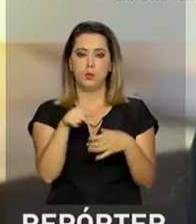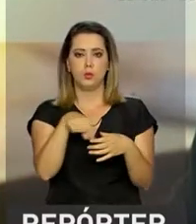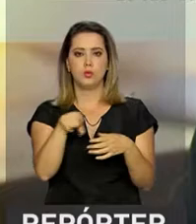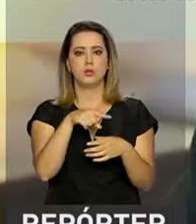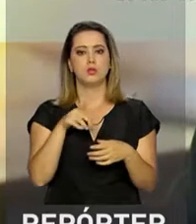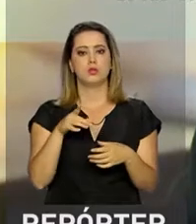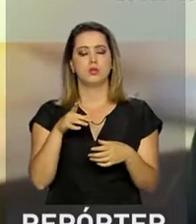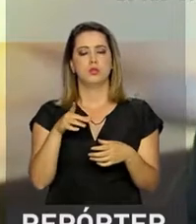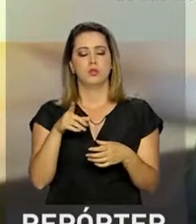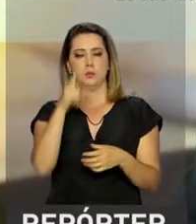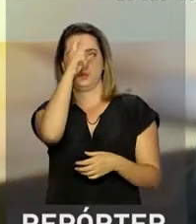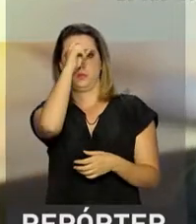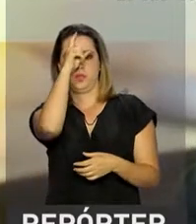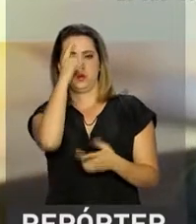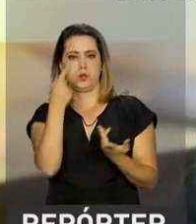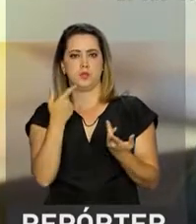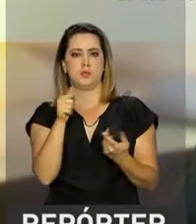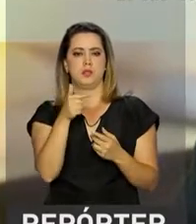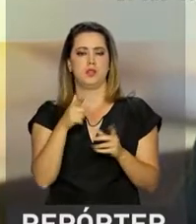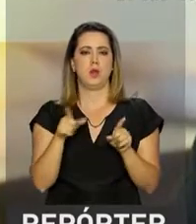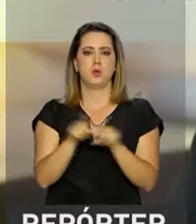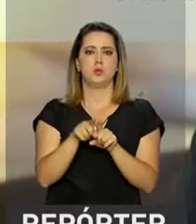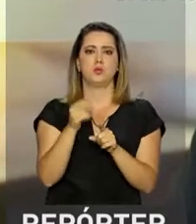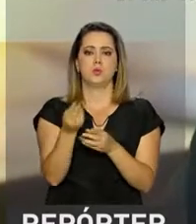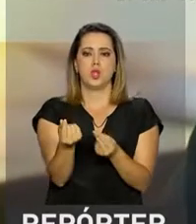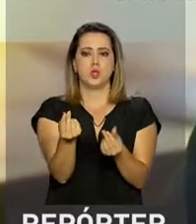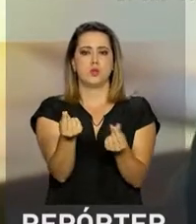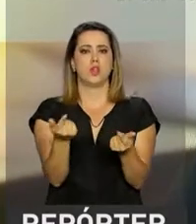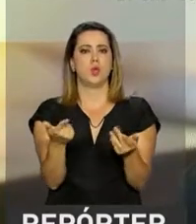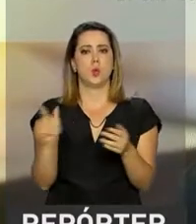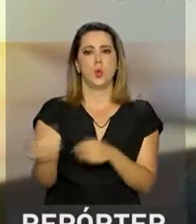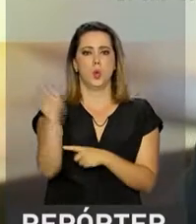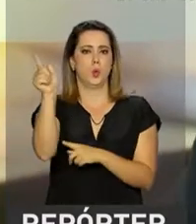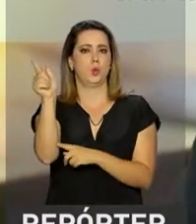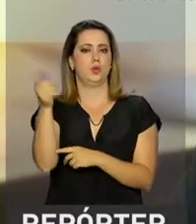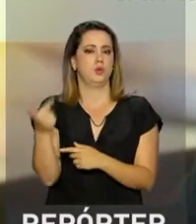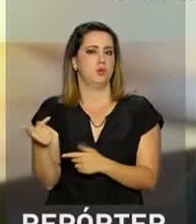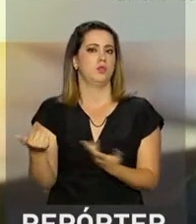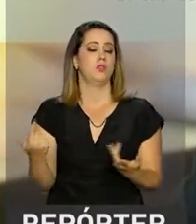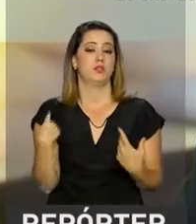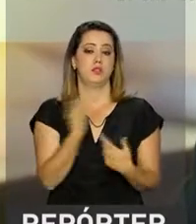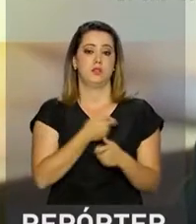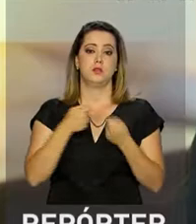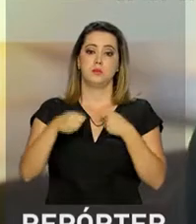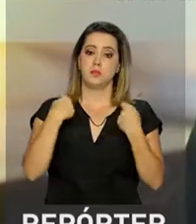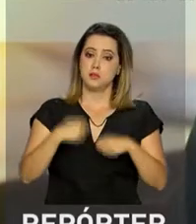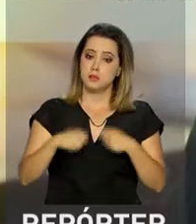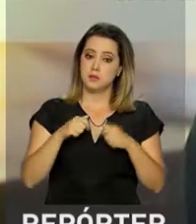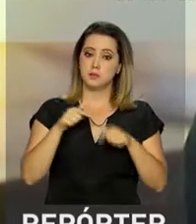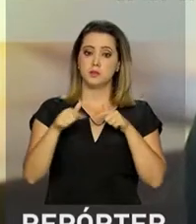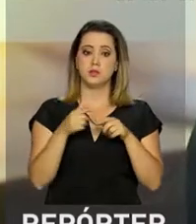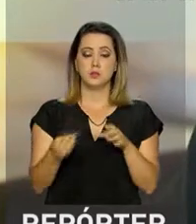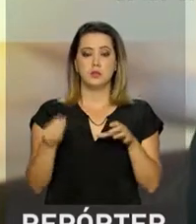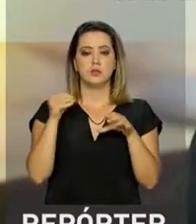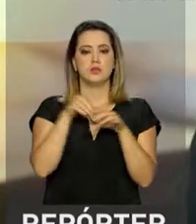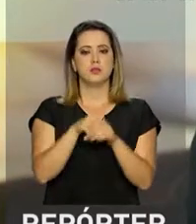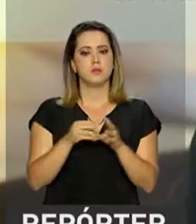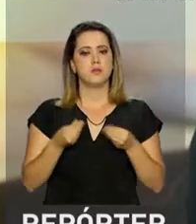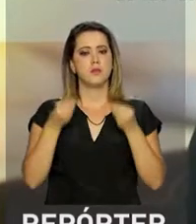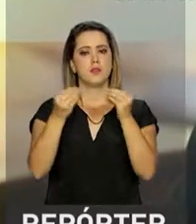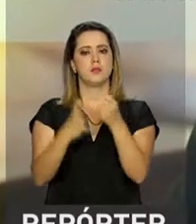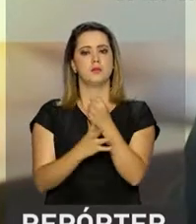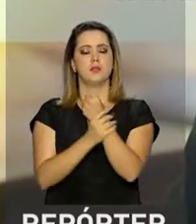fins lucrativos, de natureza filantrópica. Nós precisaríamos atuar muito forte nesse setor para dar